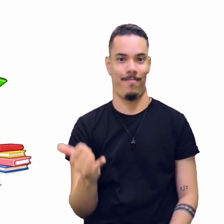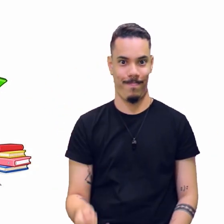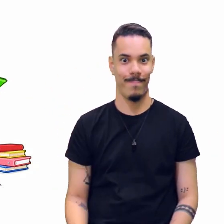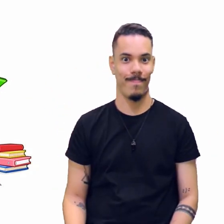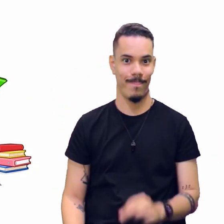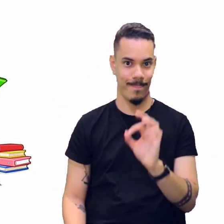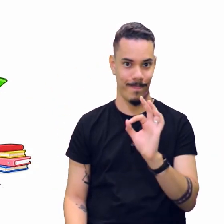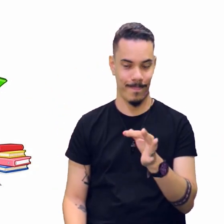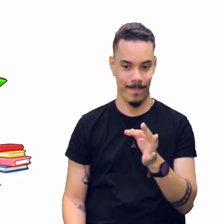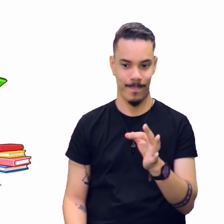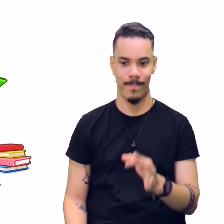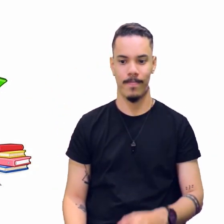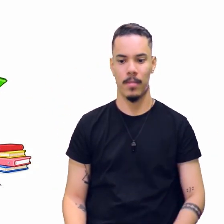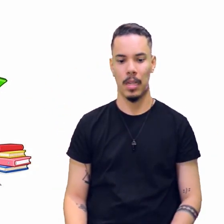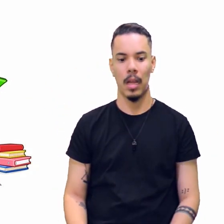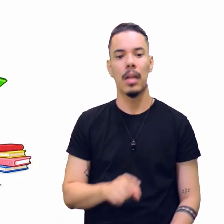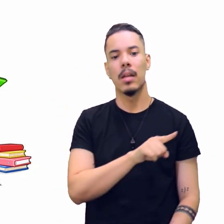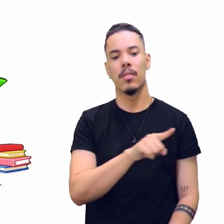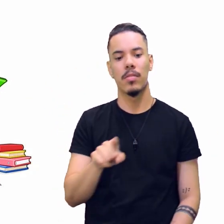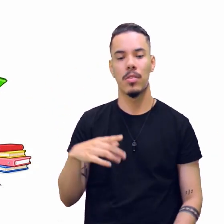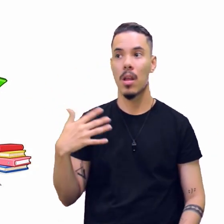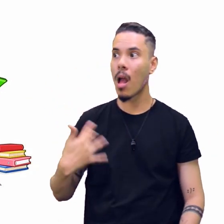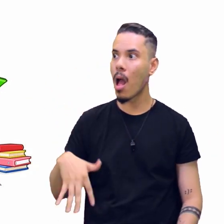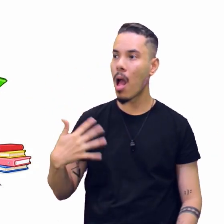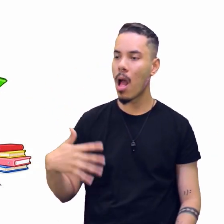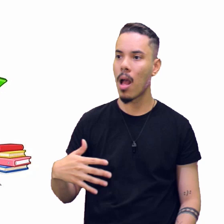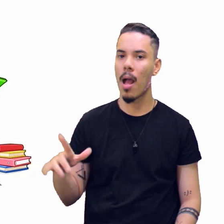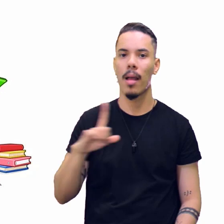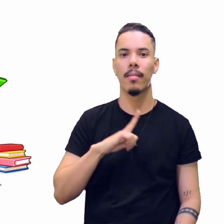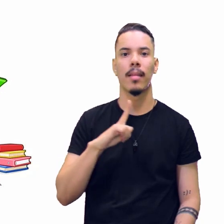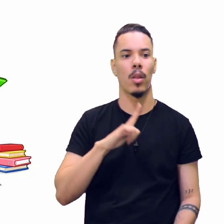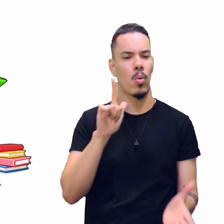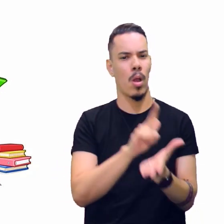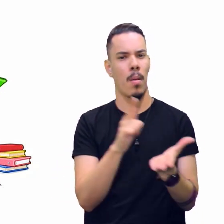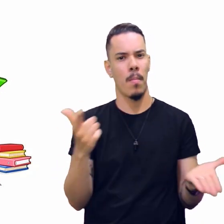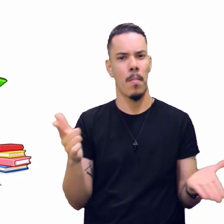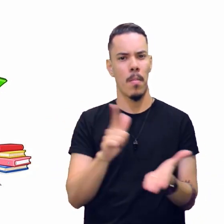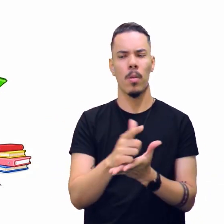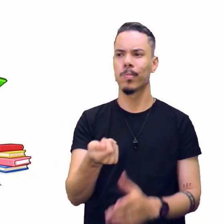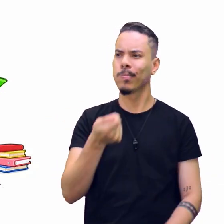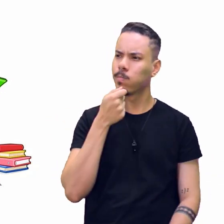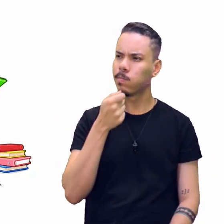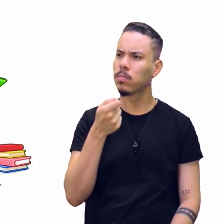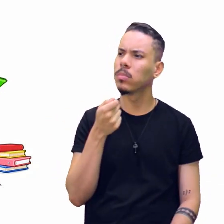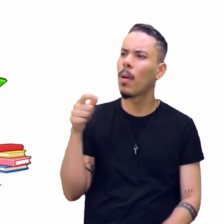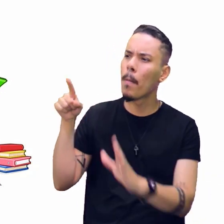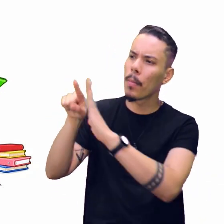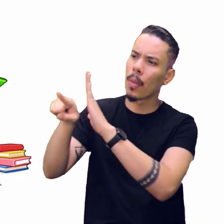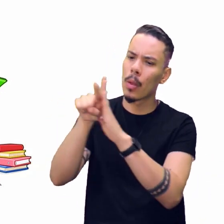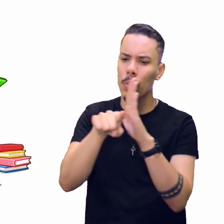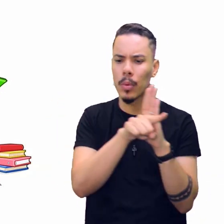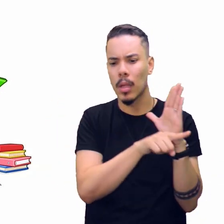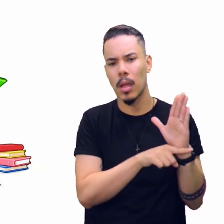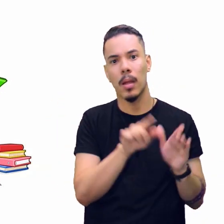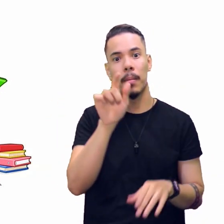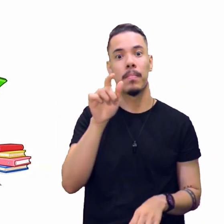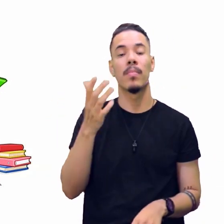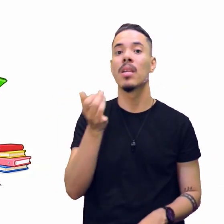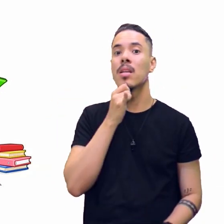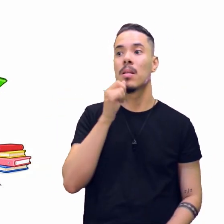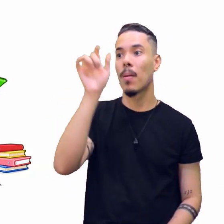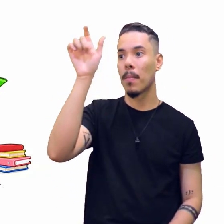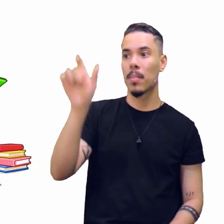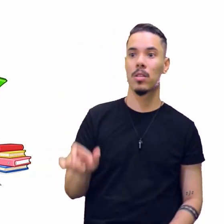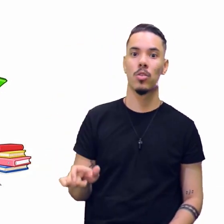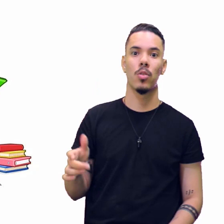Está certo? Aí, você vai lá correndo. Lá, de repente, tem um repórter que quer entrevistar a pessoa que vai